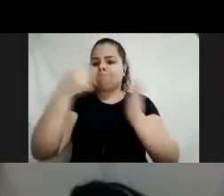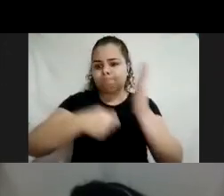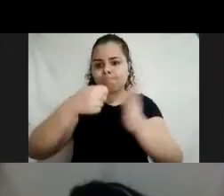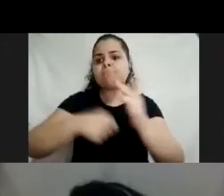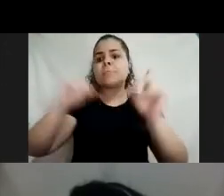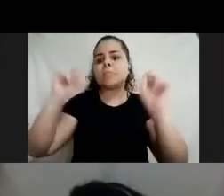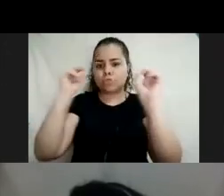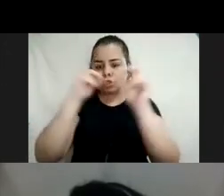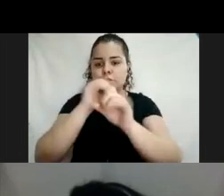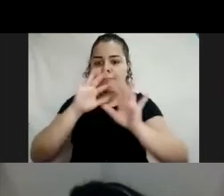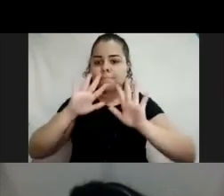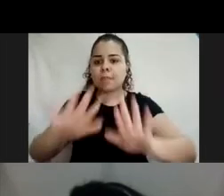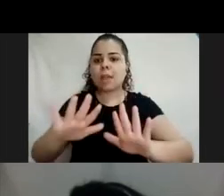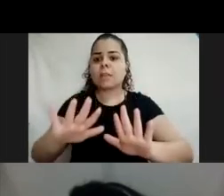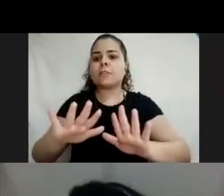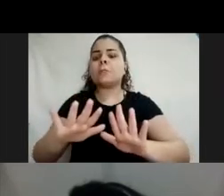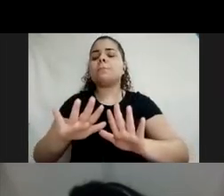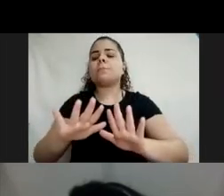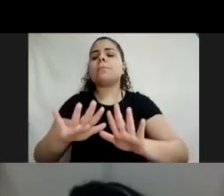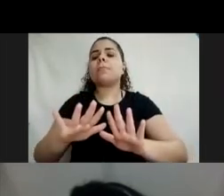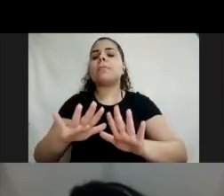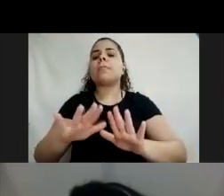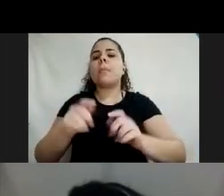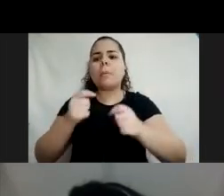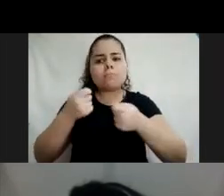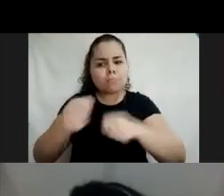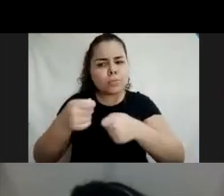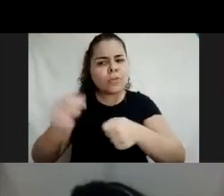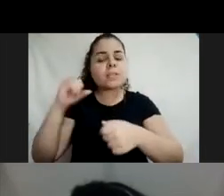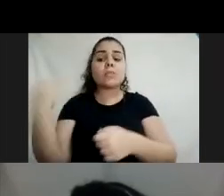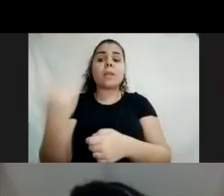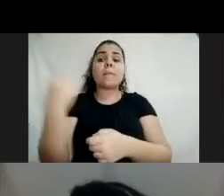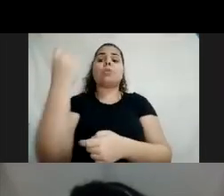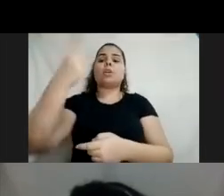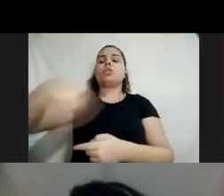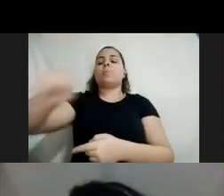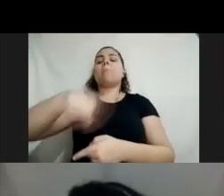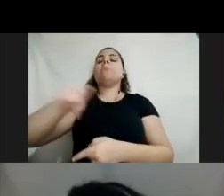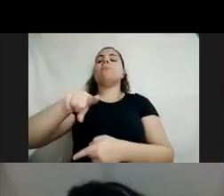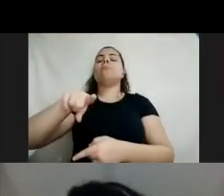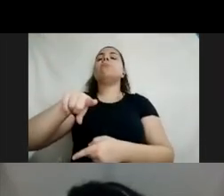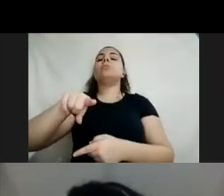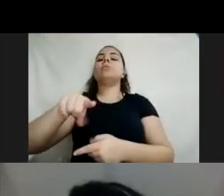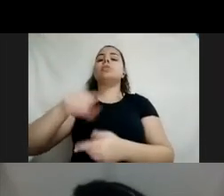mas é uma provocação importante para quem está aí liderando esses processos, então,